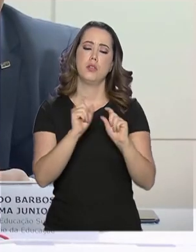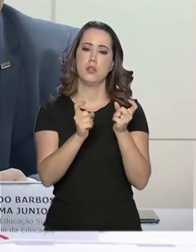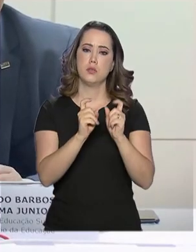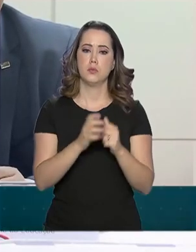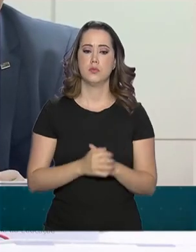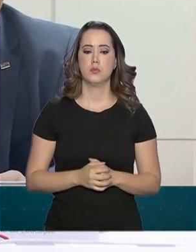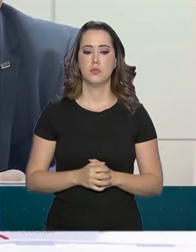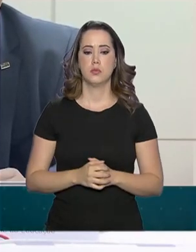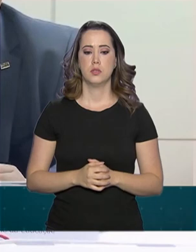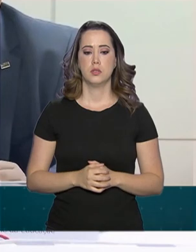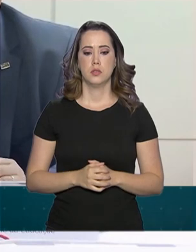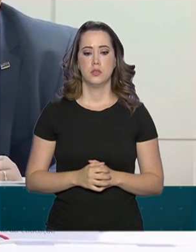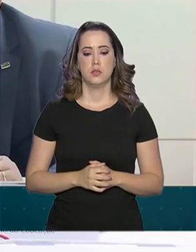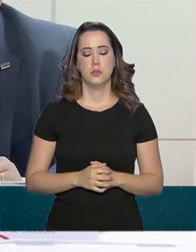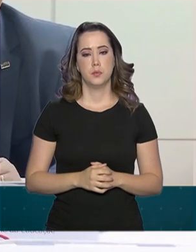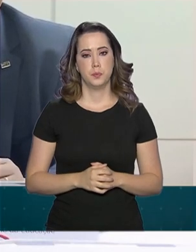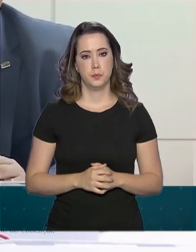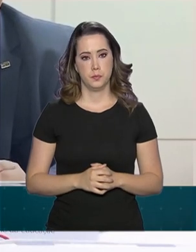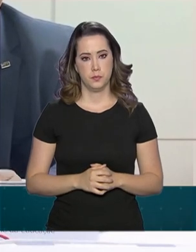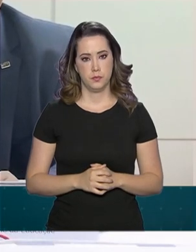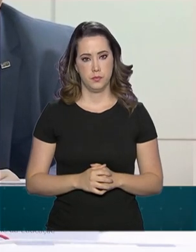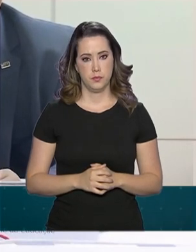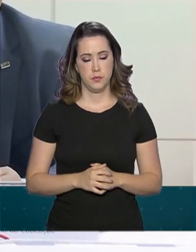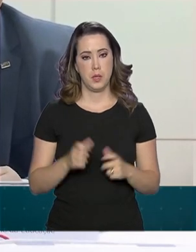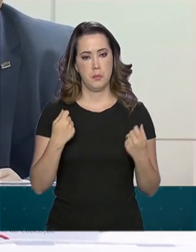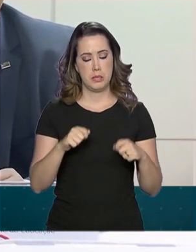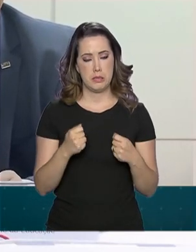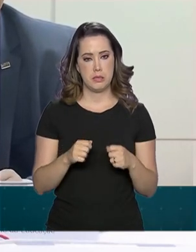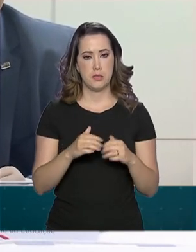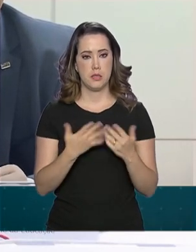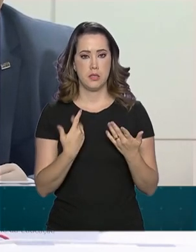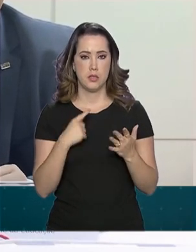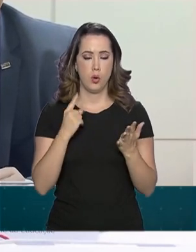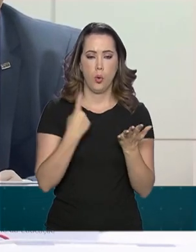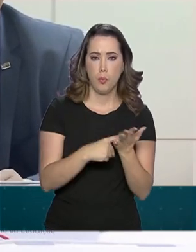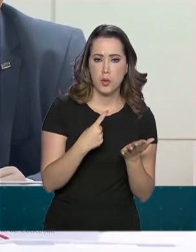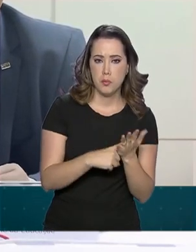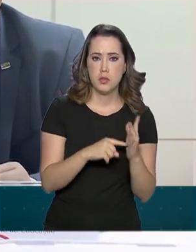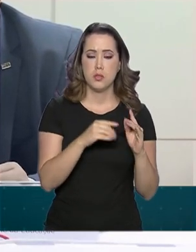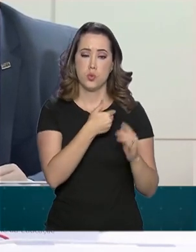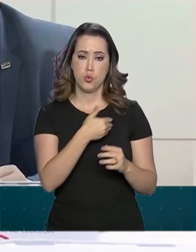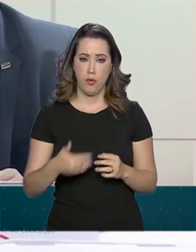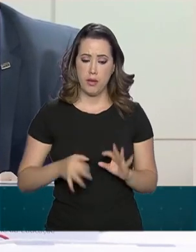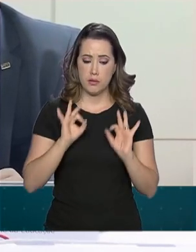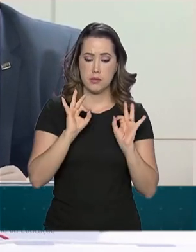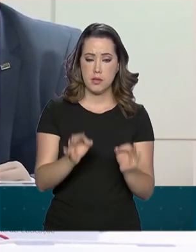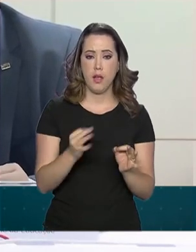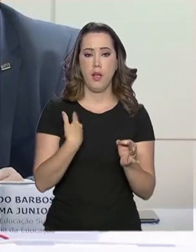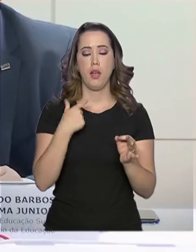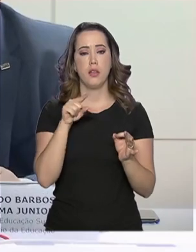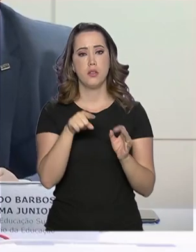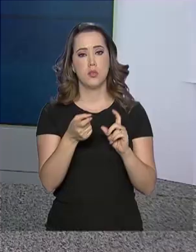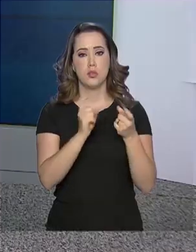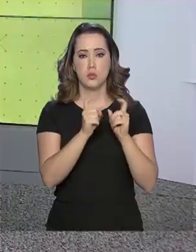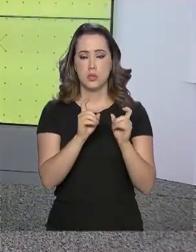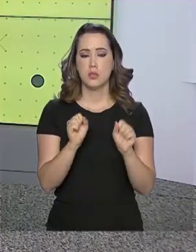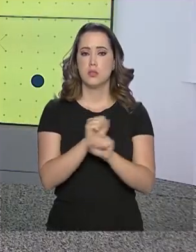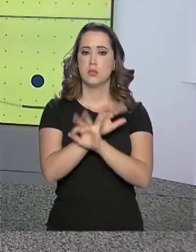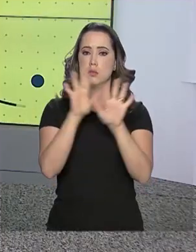aderir a critérios, de novo, governança, gestão, transparência com dinheiro público.